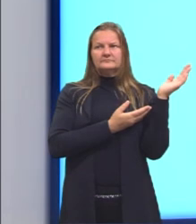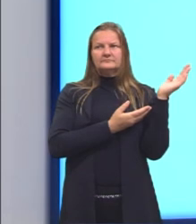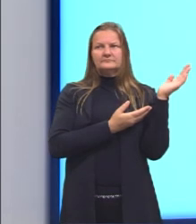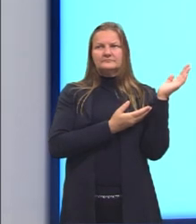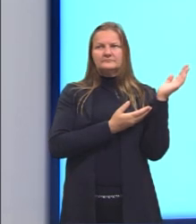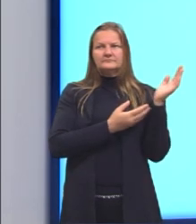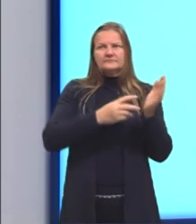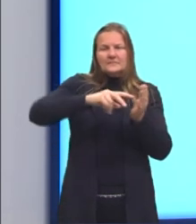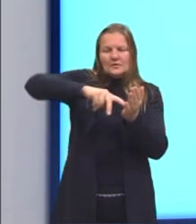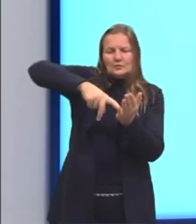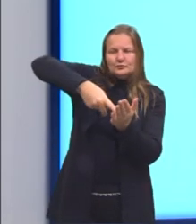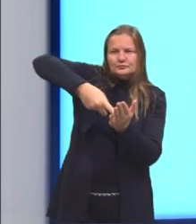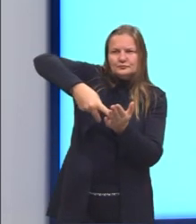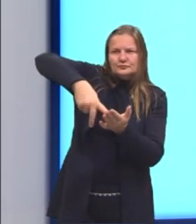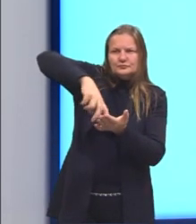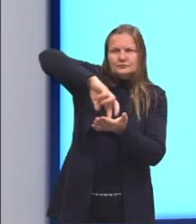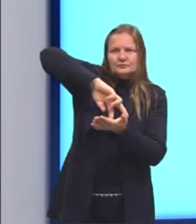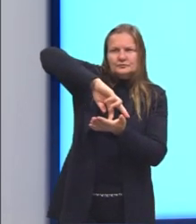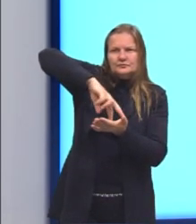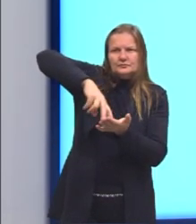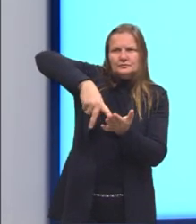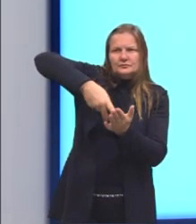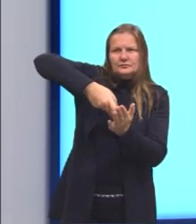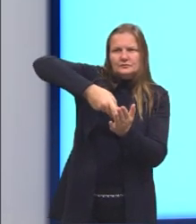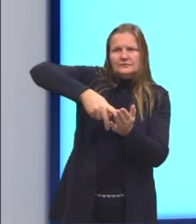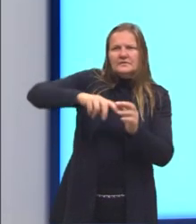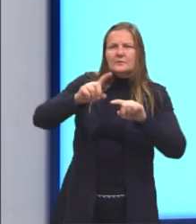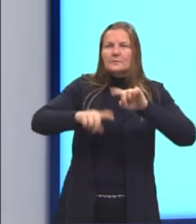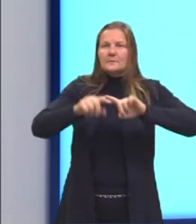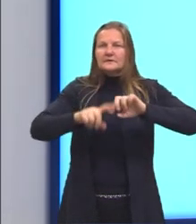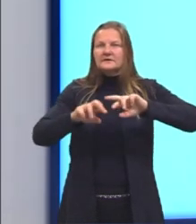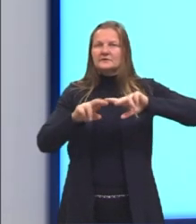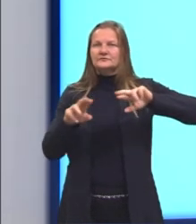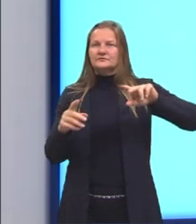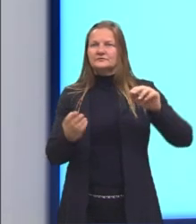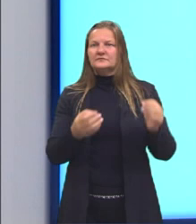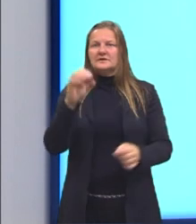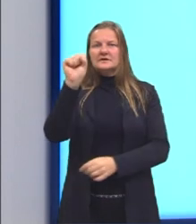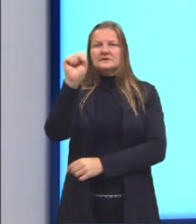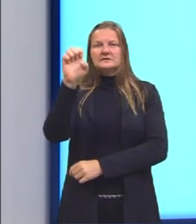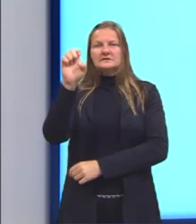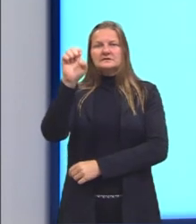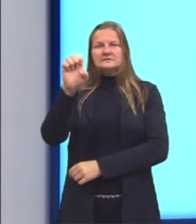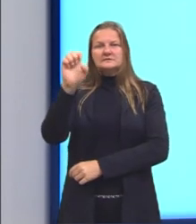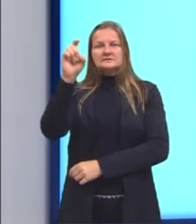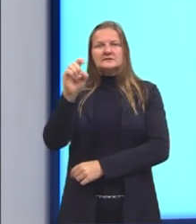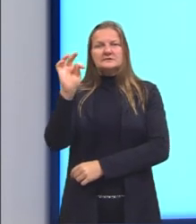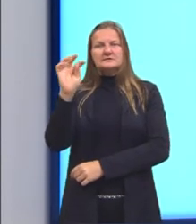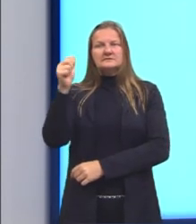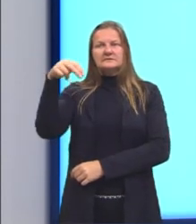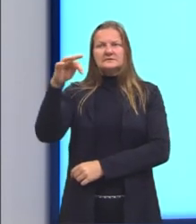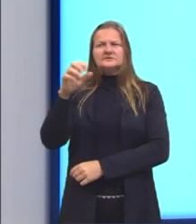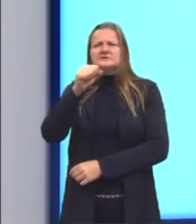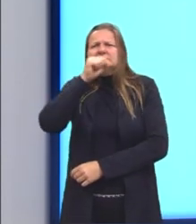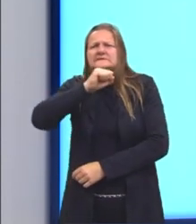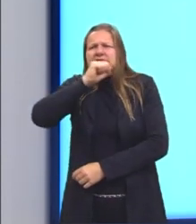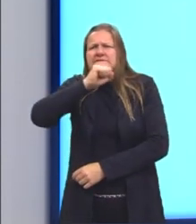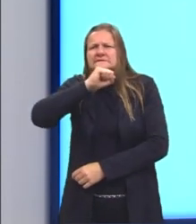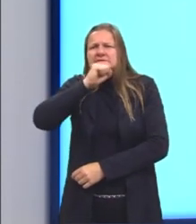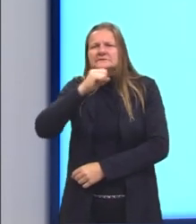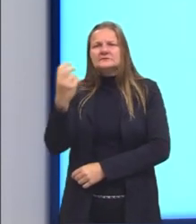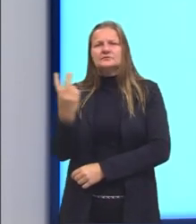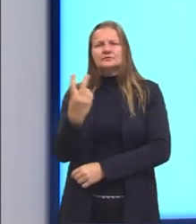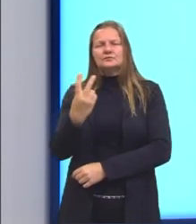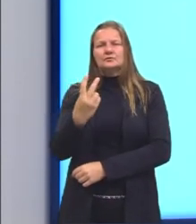teodolito, o cestante, que são instrumentos superantigos, utilizados não só para